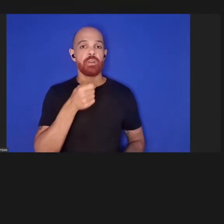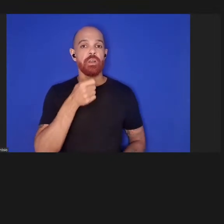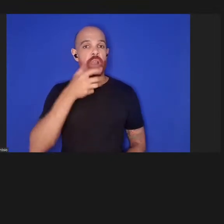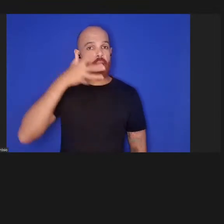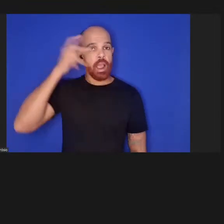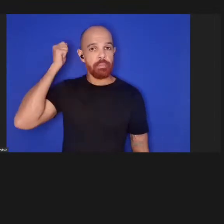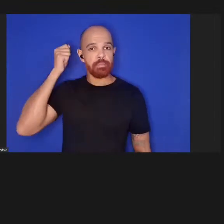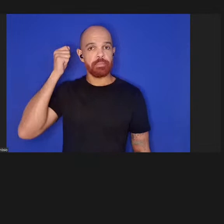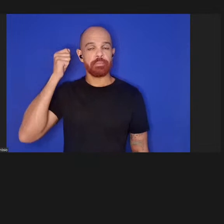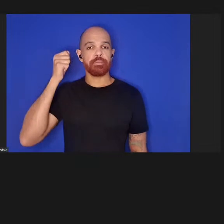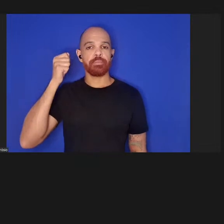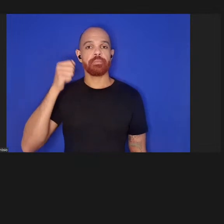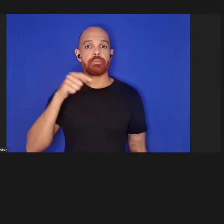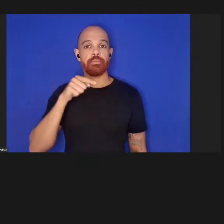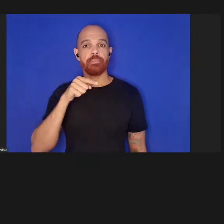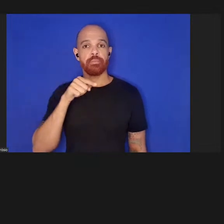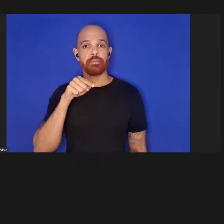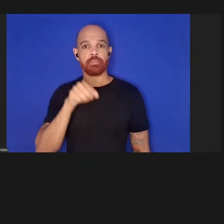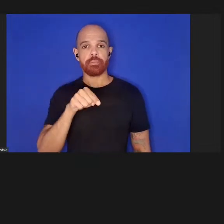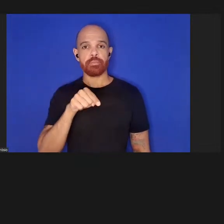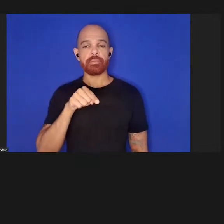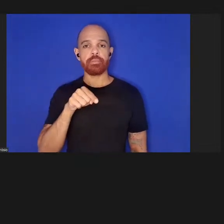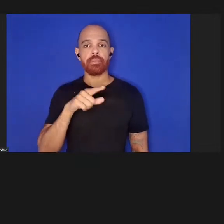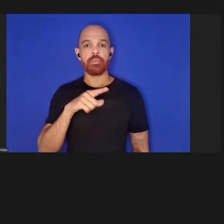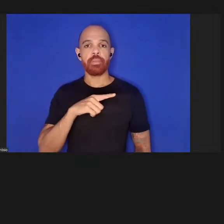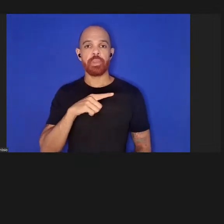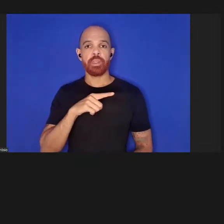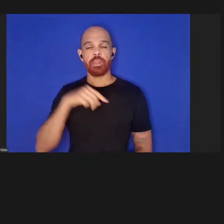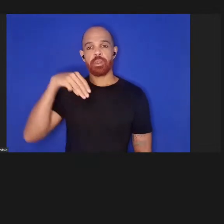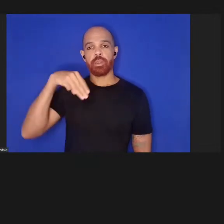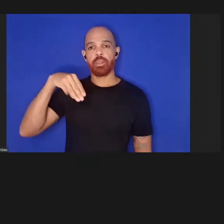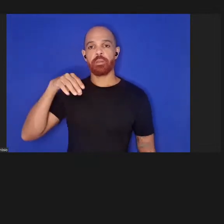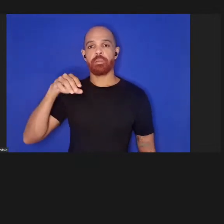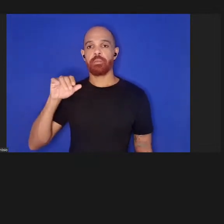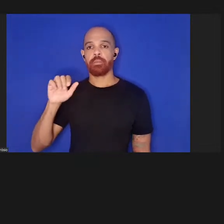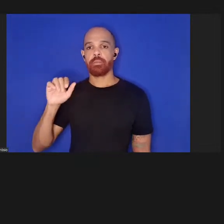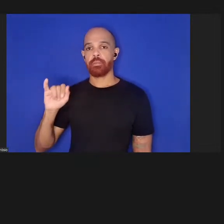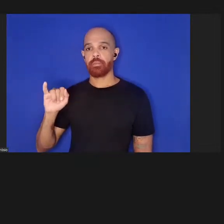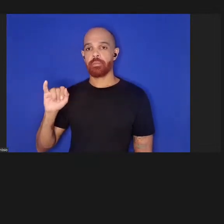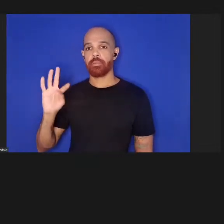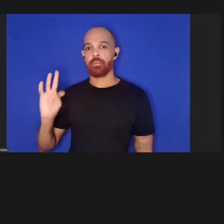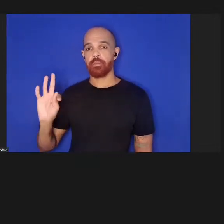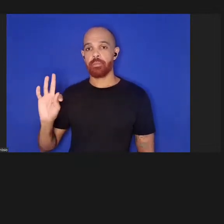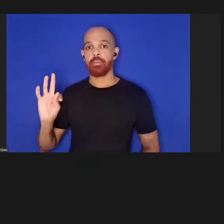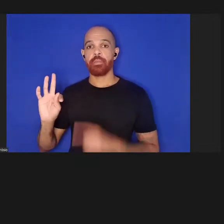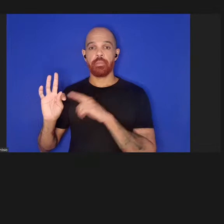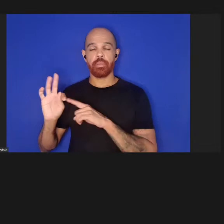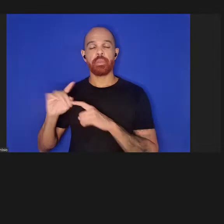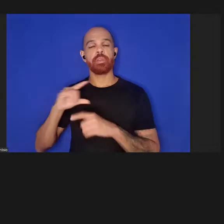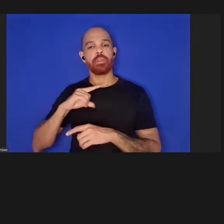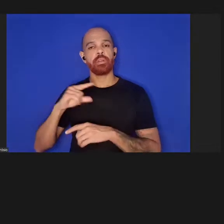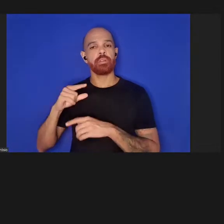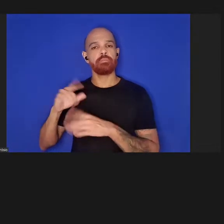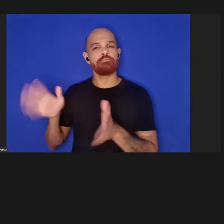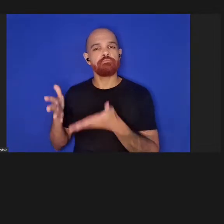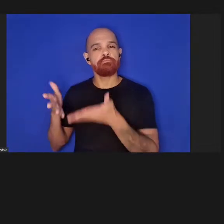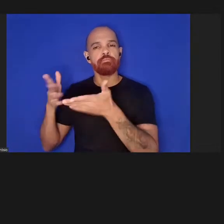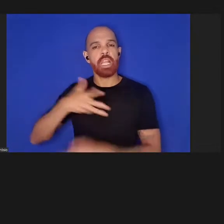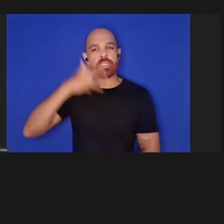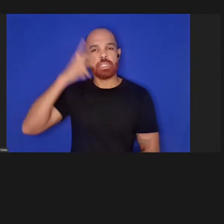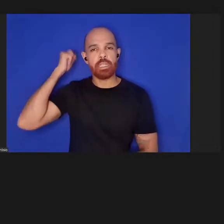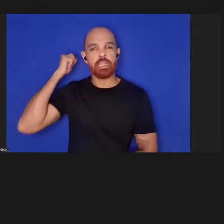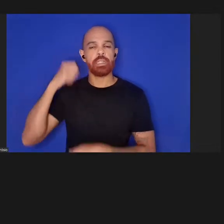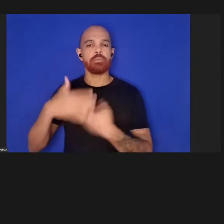pela MIT ou seja houve iniciativas nesse sentido de acelerar todo esse processo